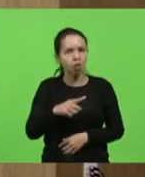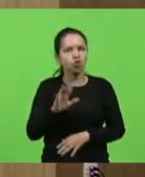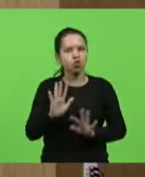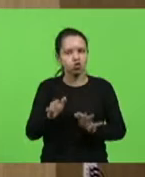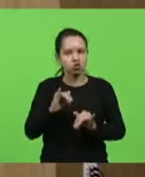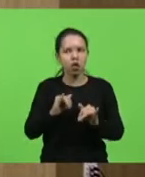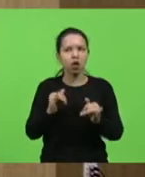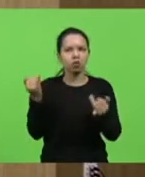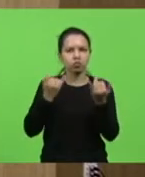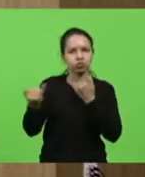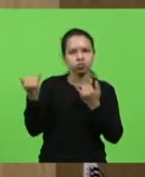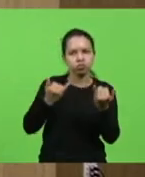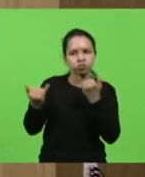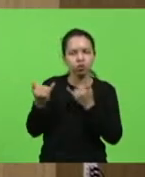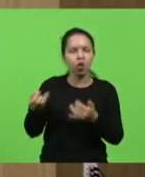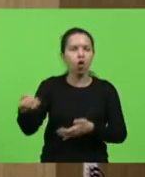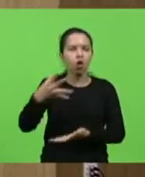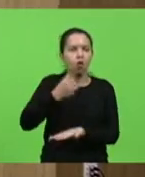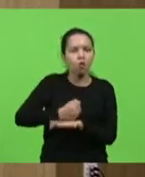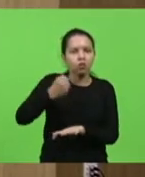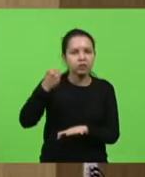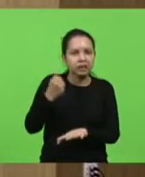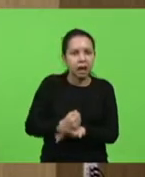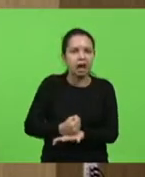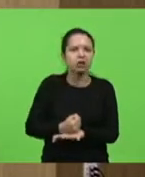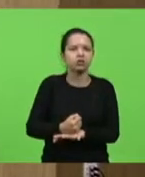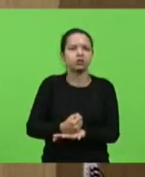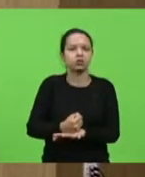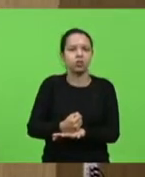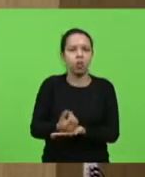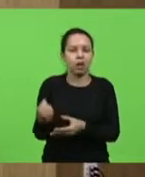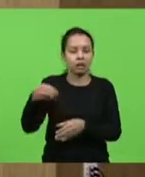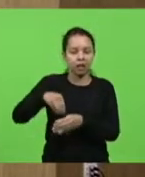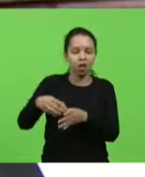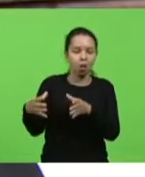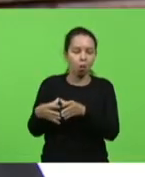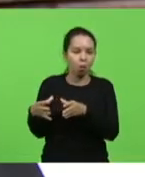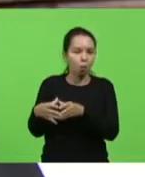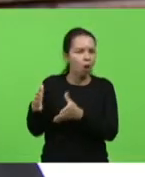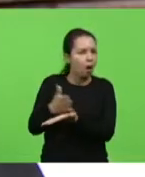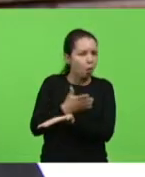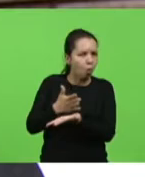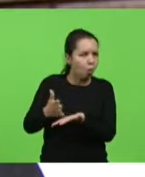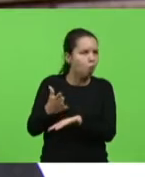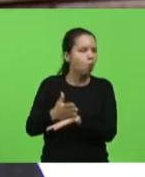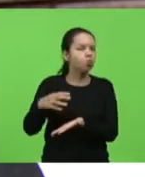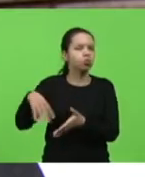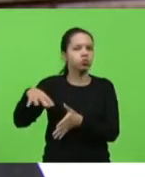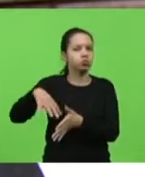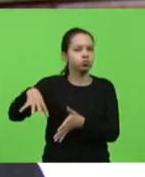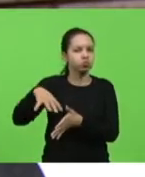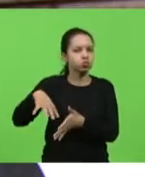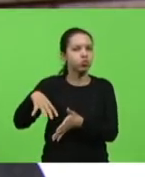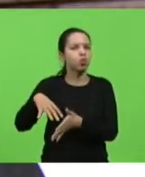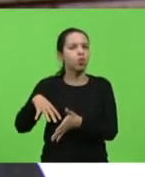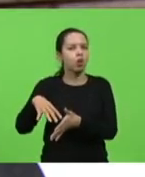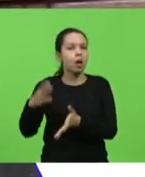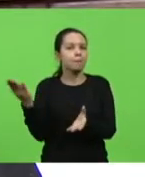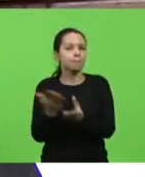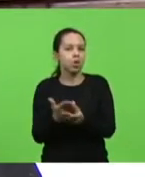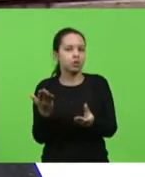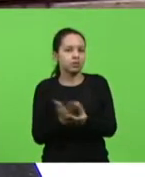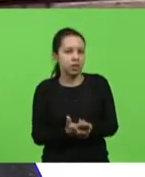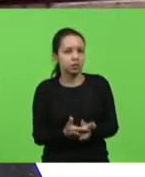de renovação de contratos. E dentro da mesma equipe, alguns dos agentes estão respondendo a processos